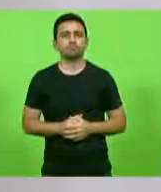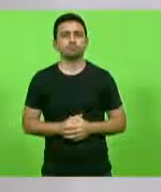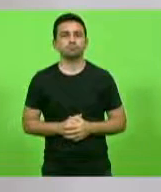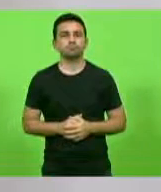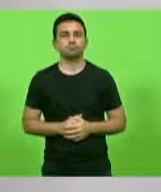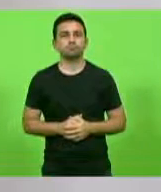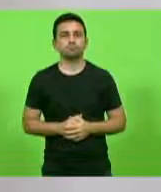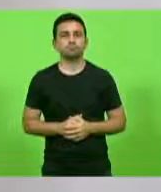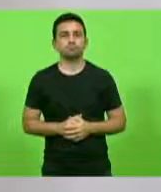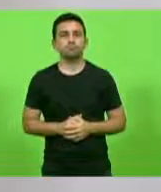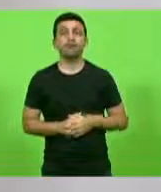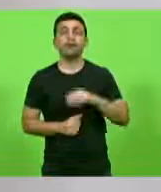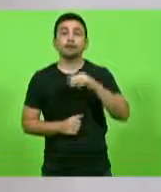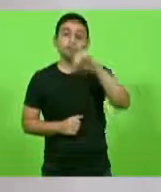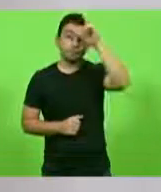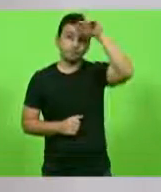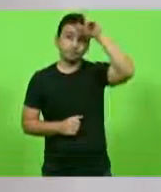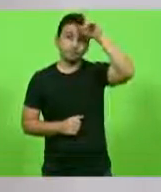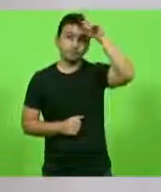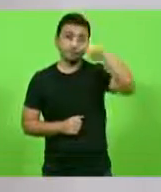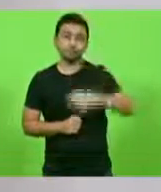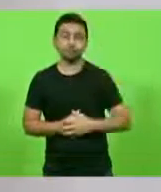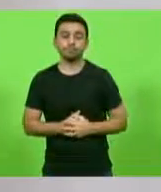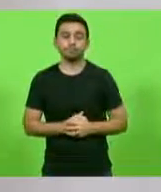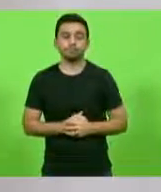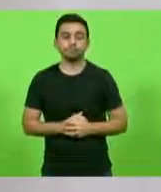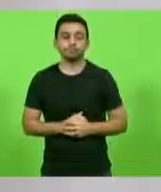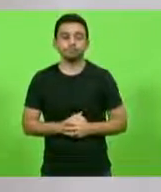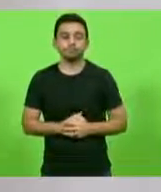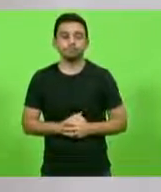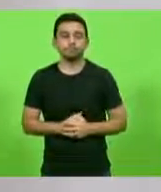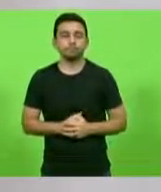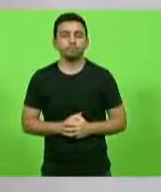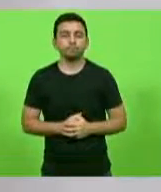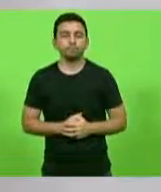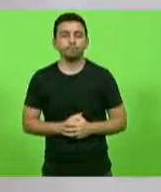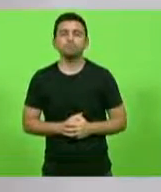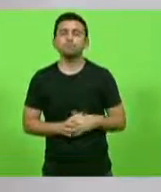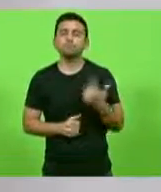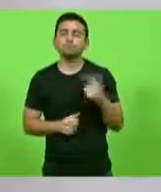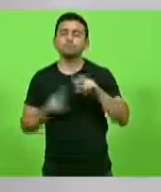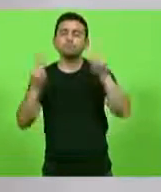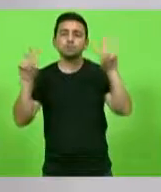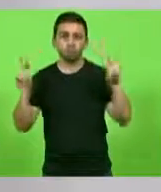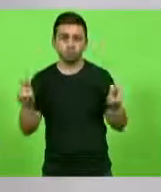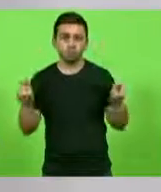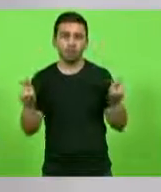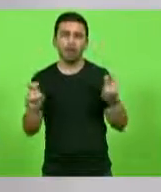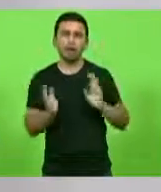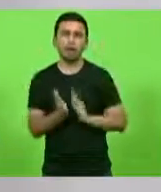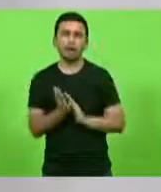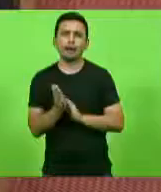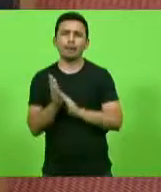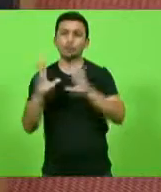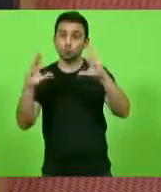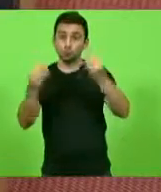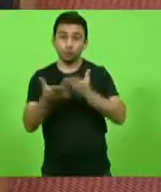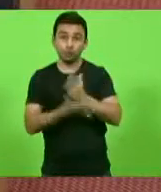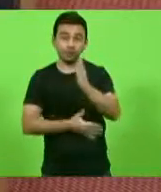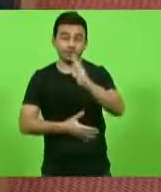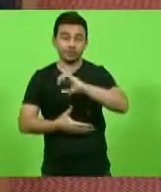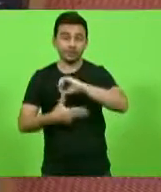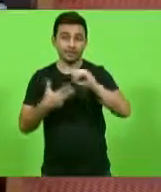Deputado Lima, por favor. Só aproveitar, já que foi levantado o assunto, parabenizar todos os aprovados no Enem